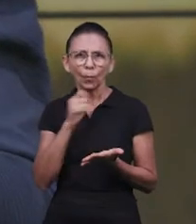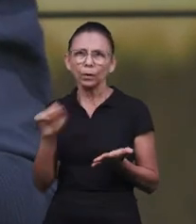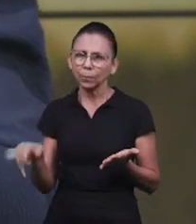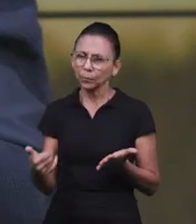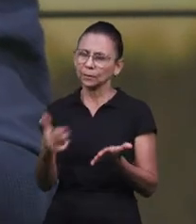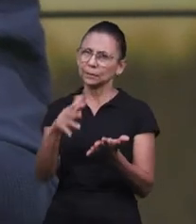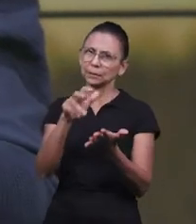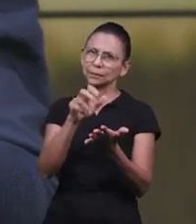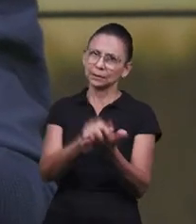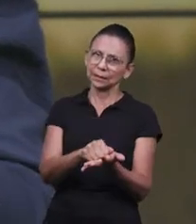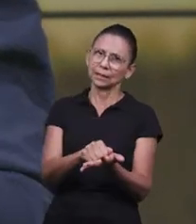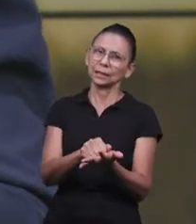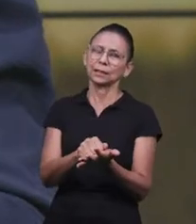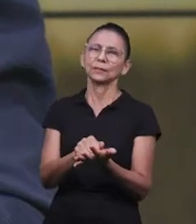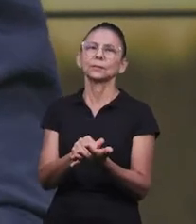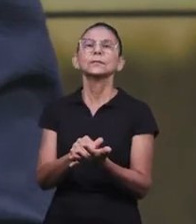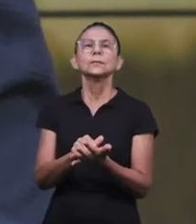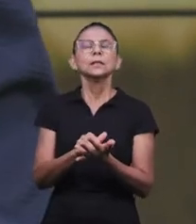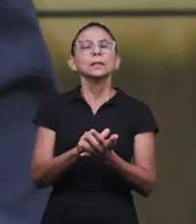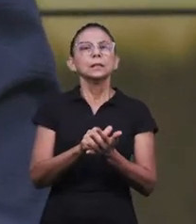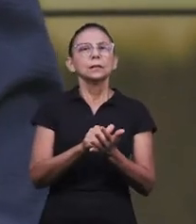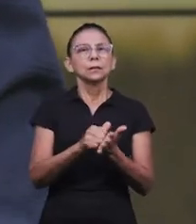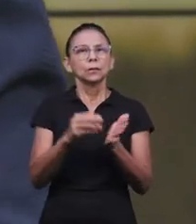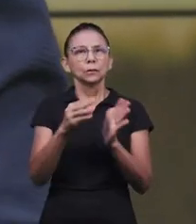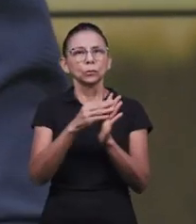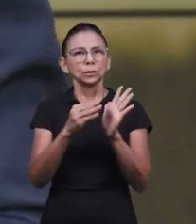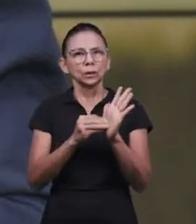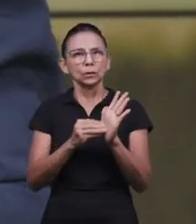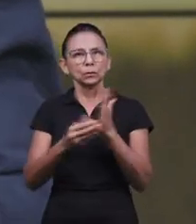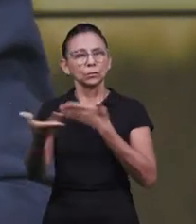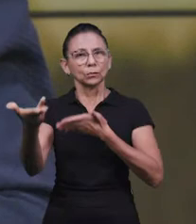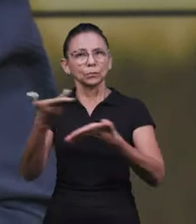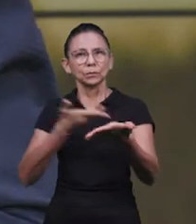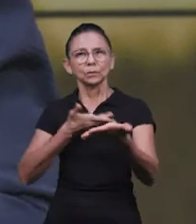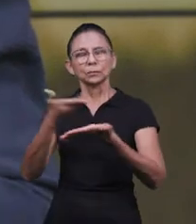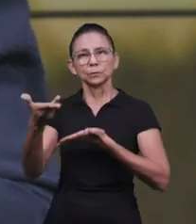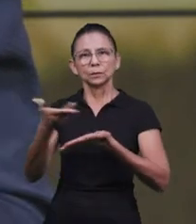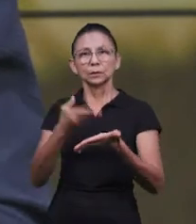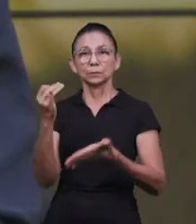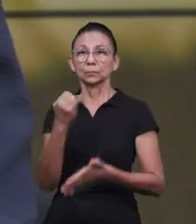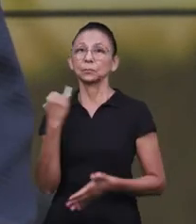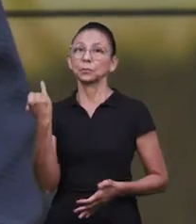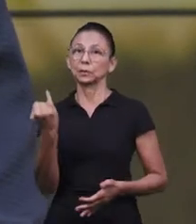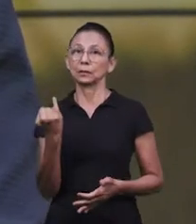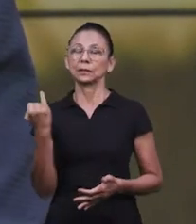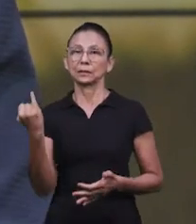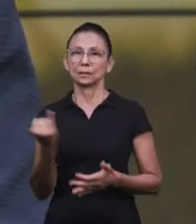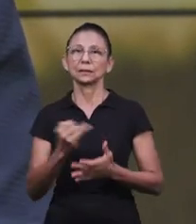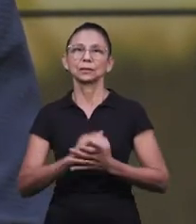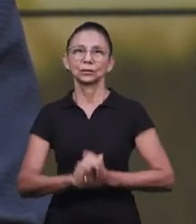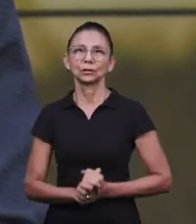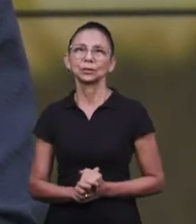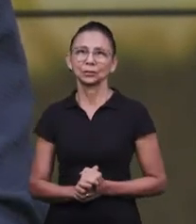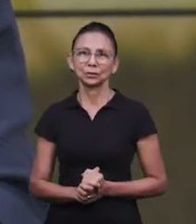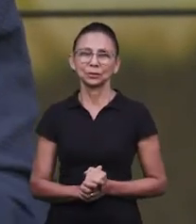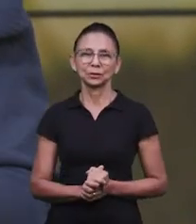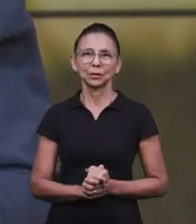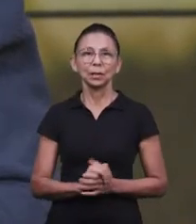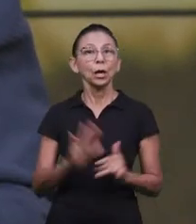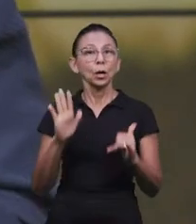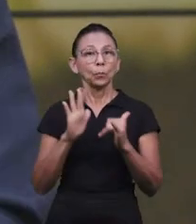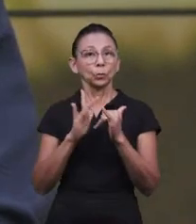Se inscreva, curta esse conteúdo, compartilhe, participe conosco, interaja, isso é importante, na